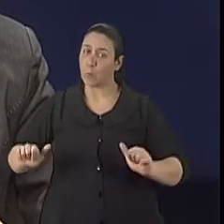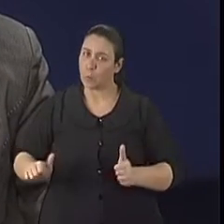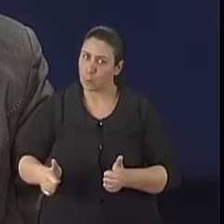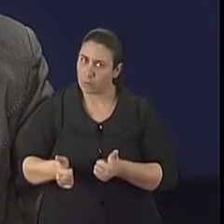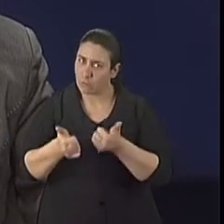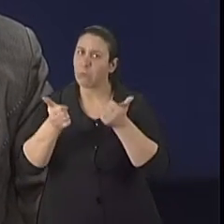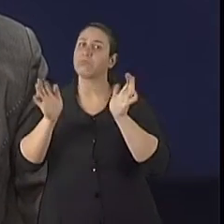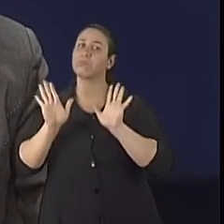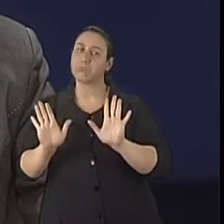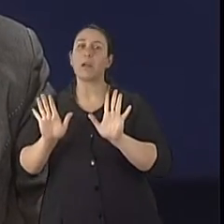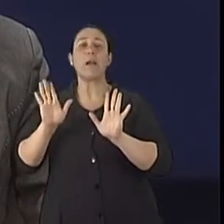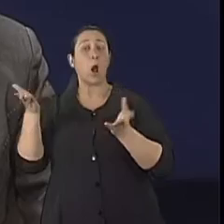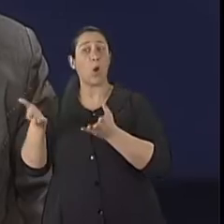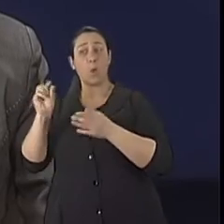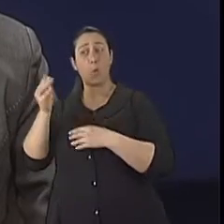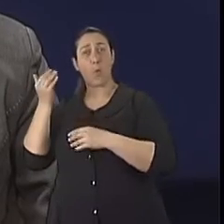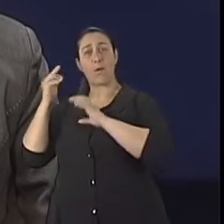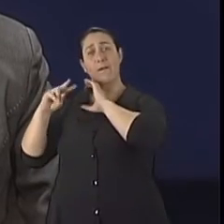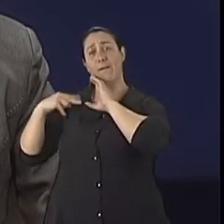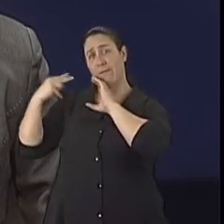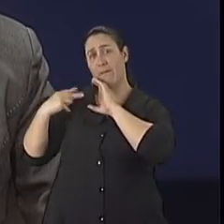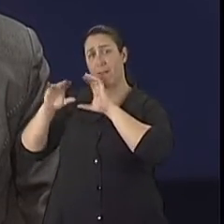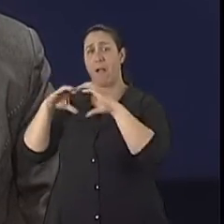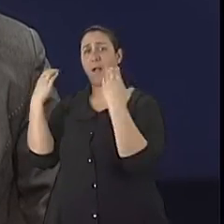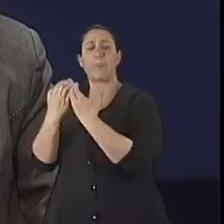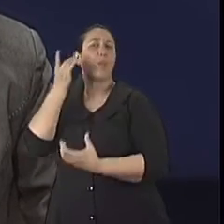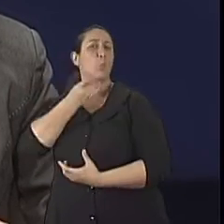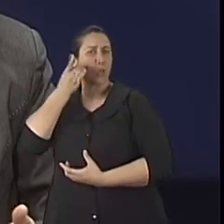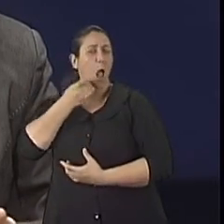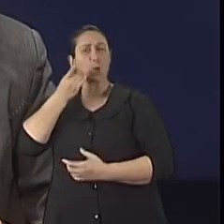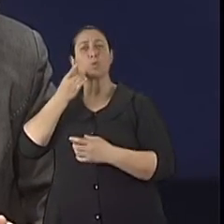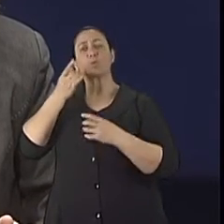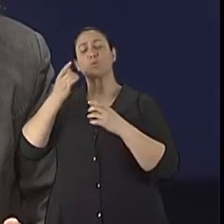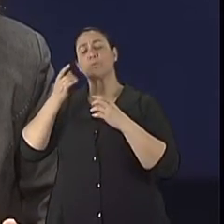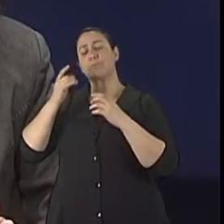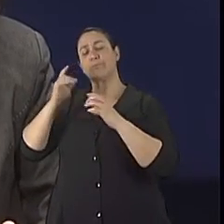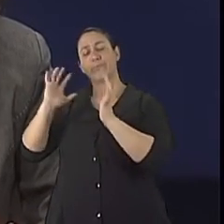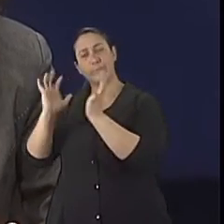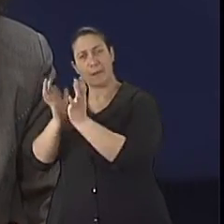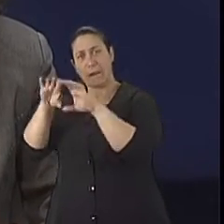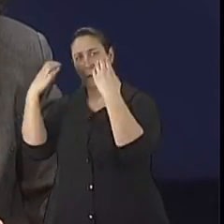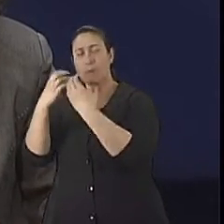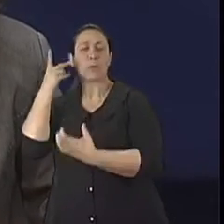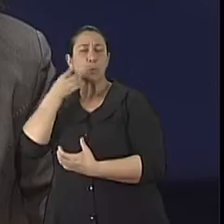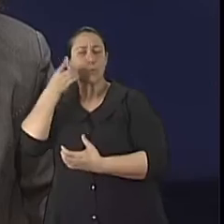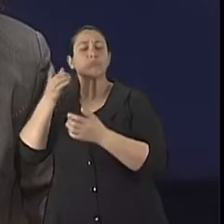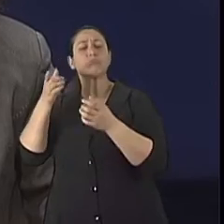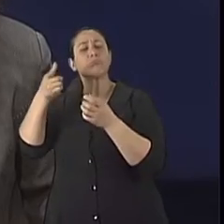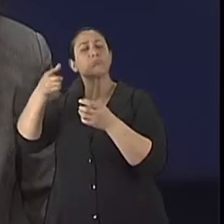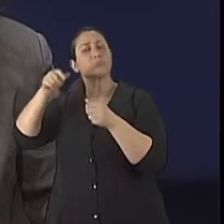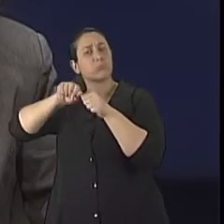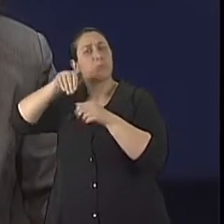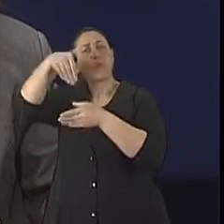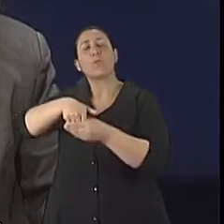Recentemente foi aprovado na Câmara de Deputados um documento que exige a obrigatoriedade do